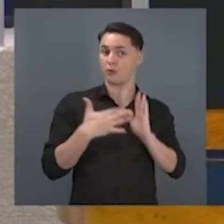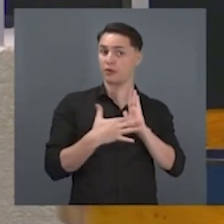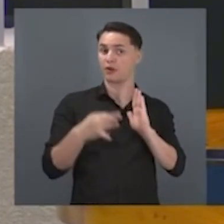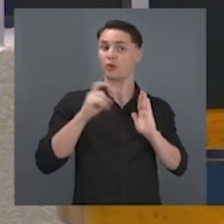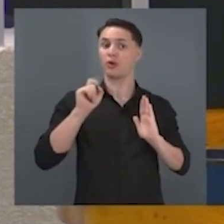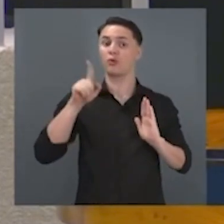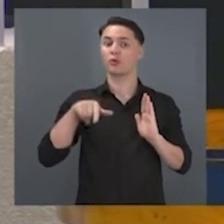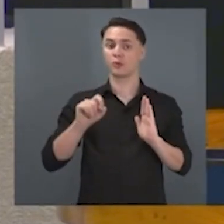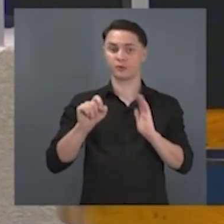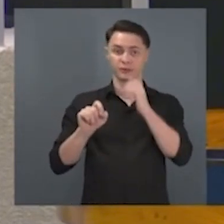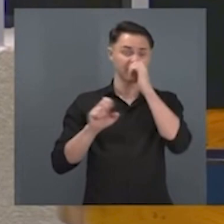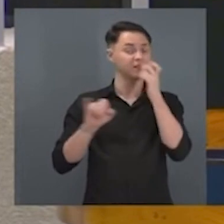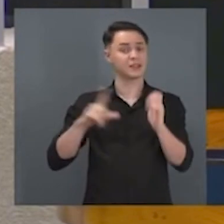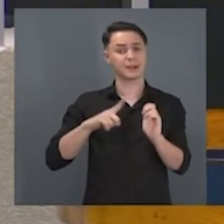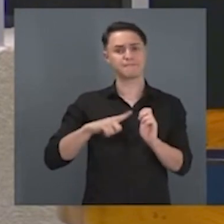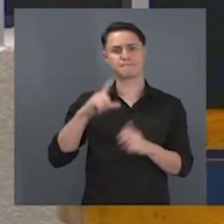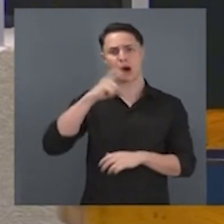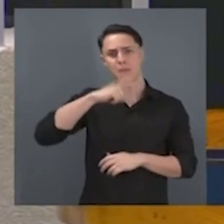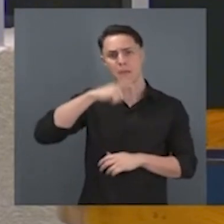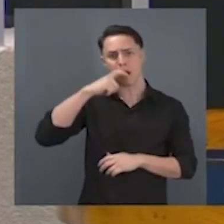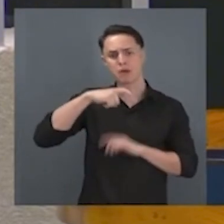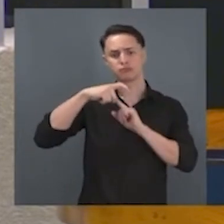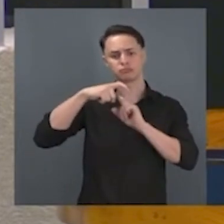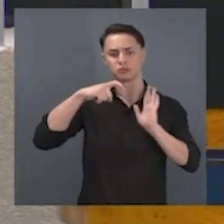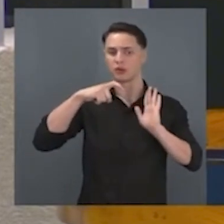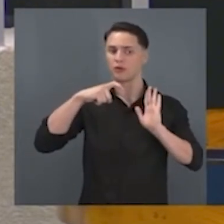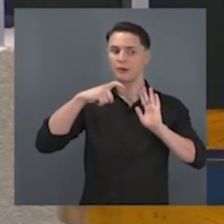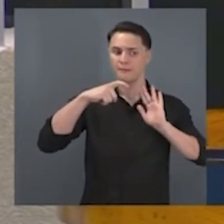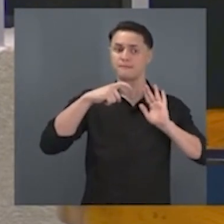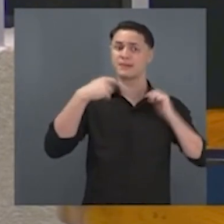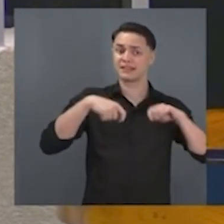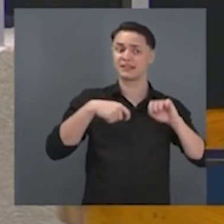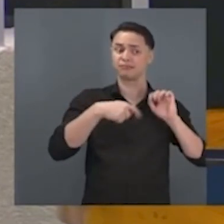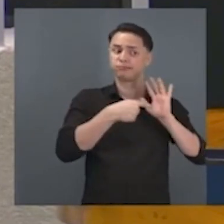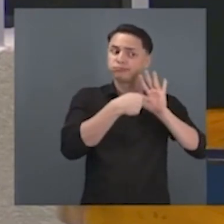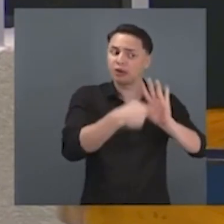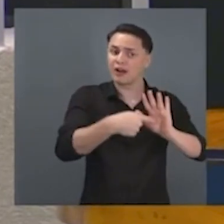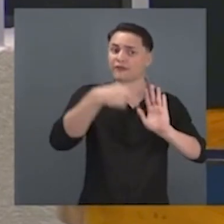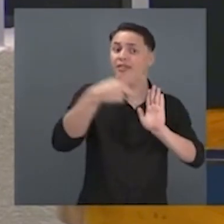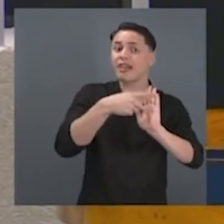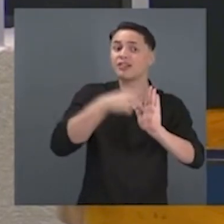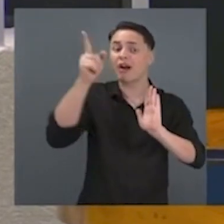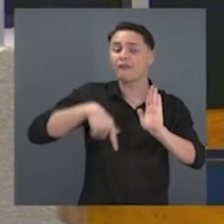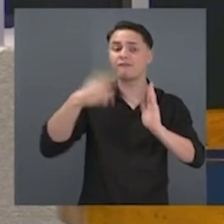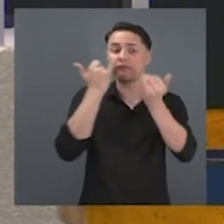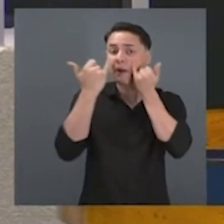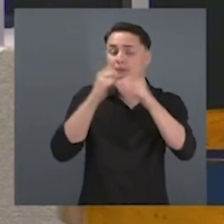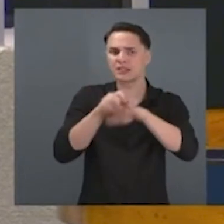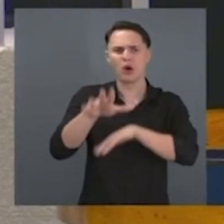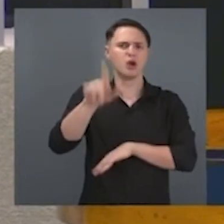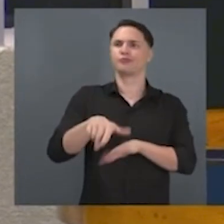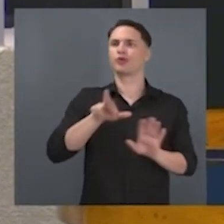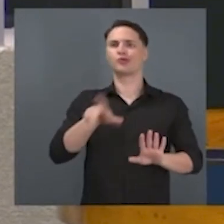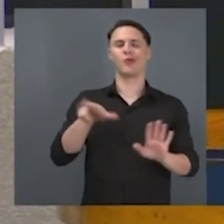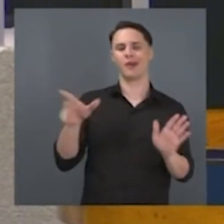alguma mentira, que ela seja combatida com a verdade, com informação e não com